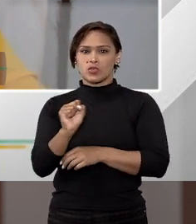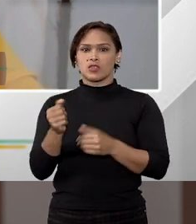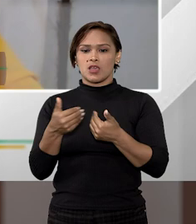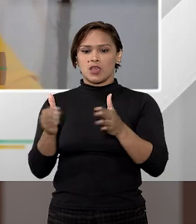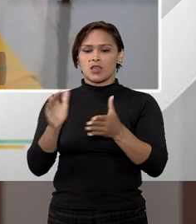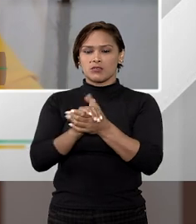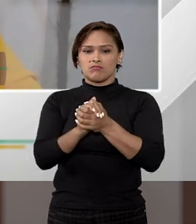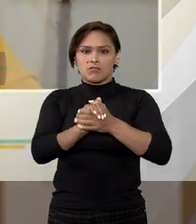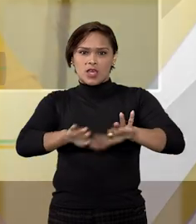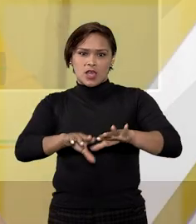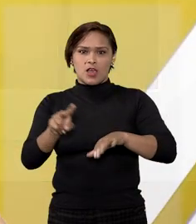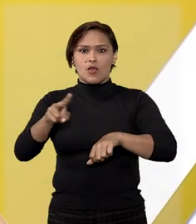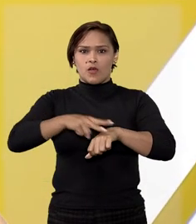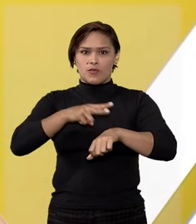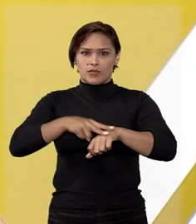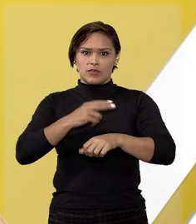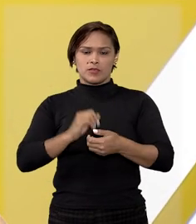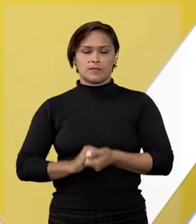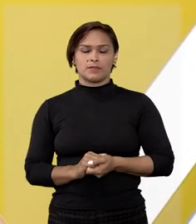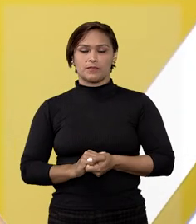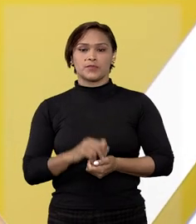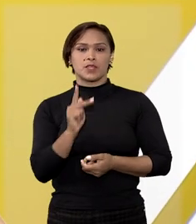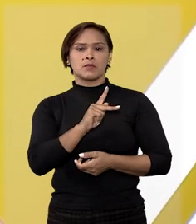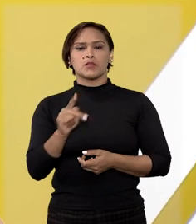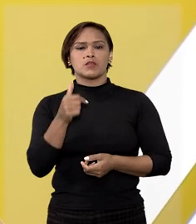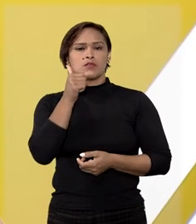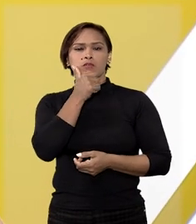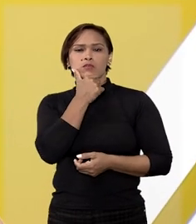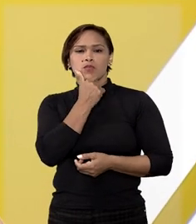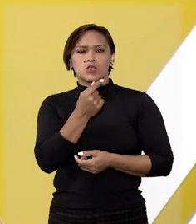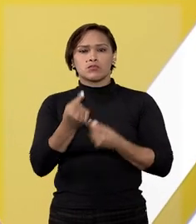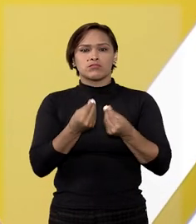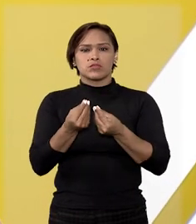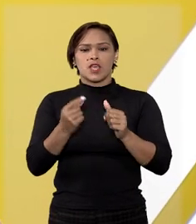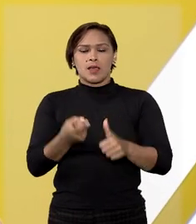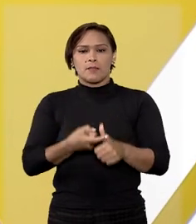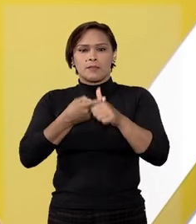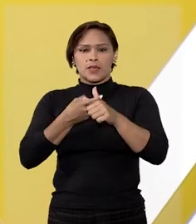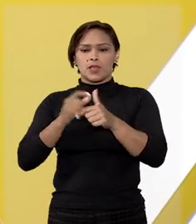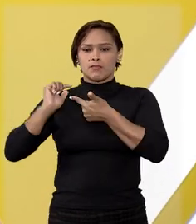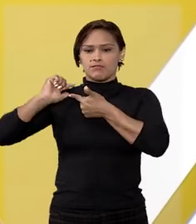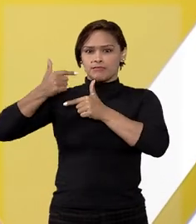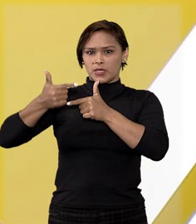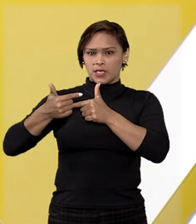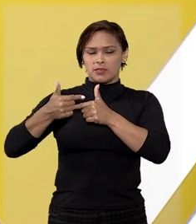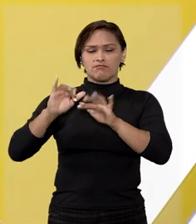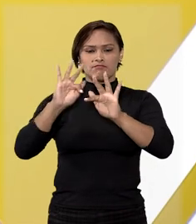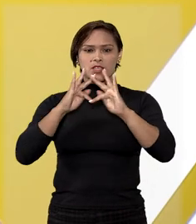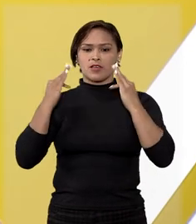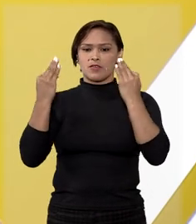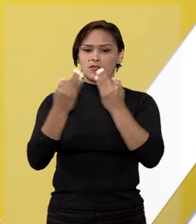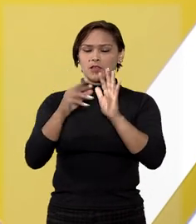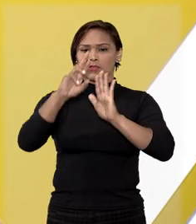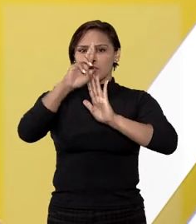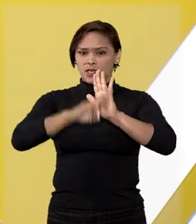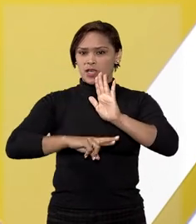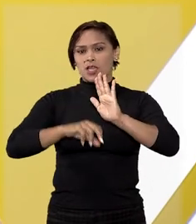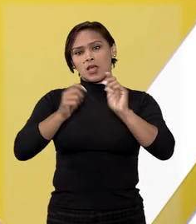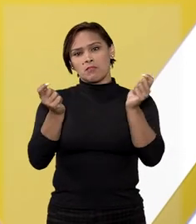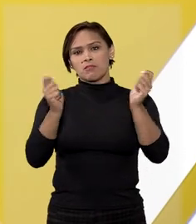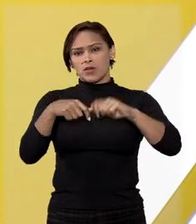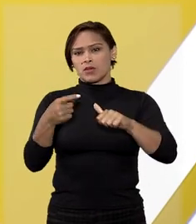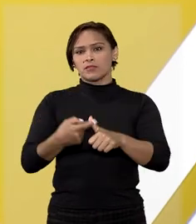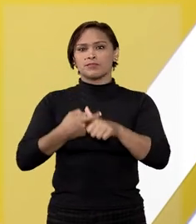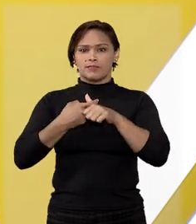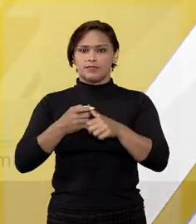separadas ou viúvas. Professor Vitor, e o que seria exatamente a penhora e que tipos de bens, em regra geral, são